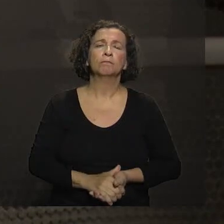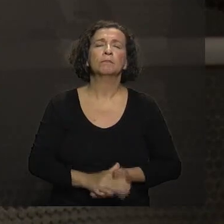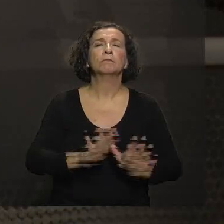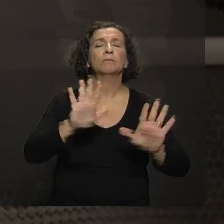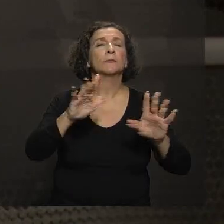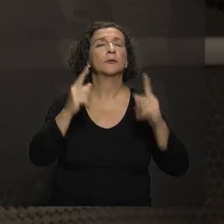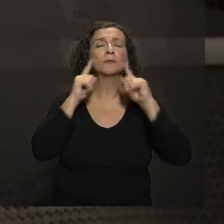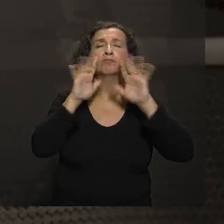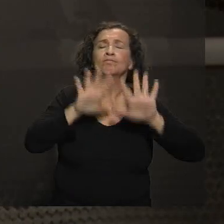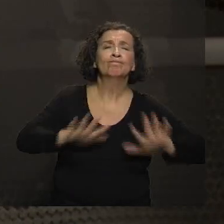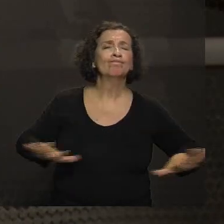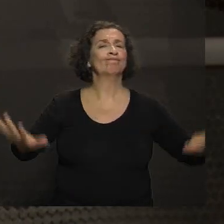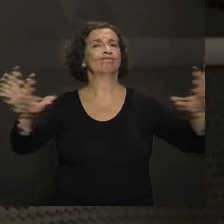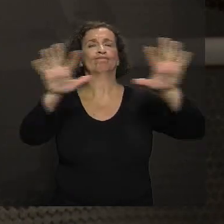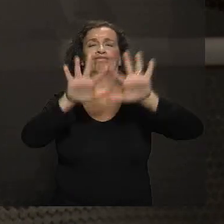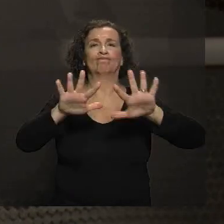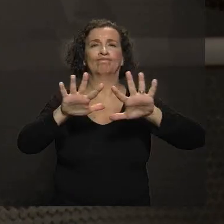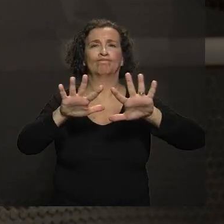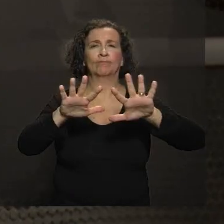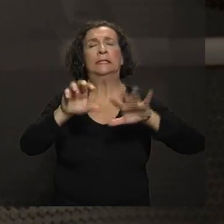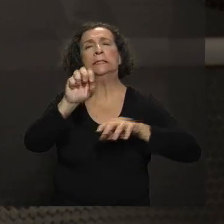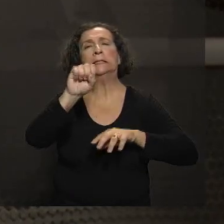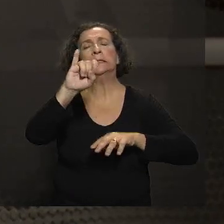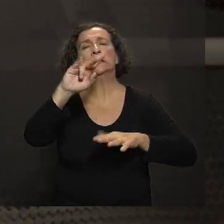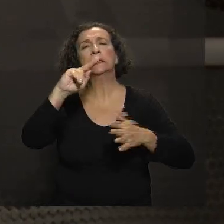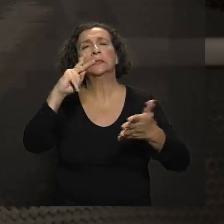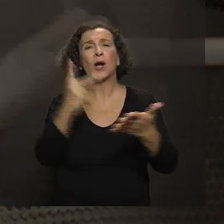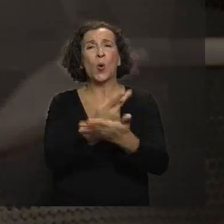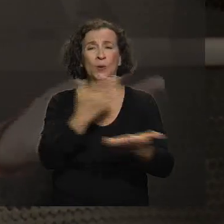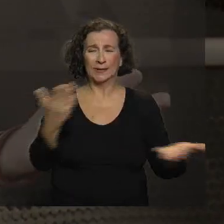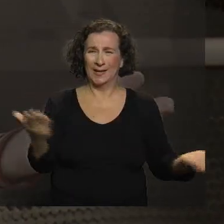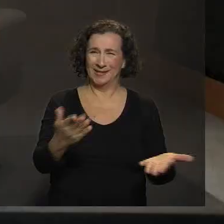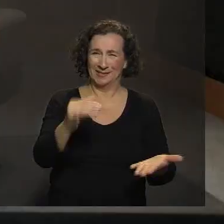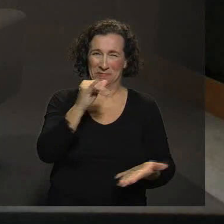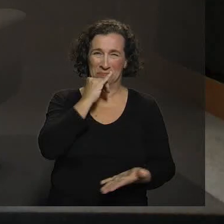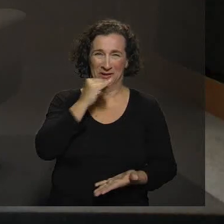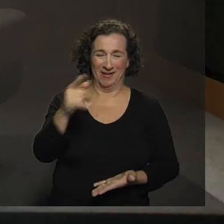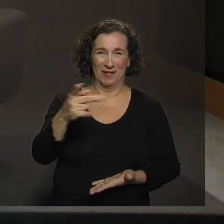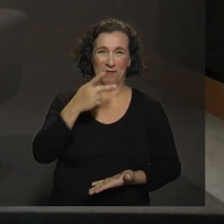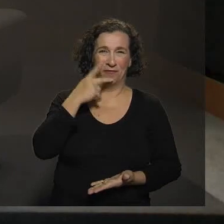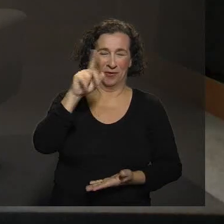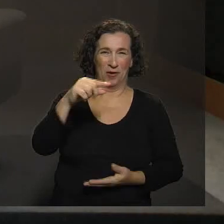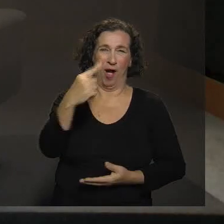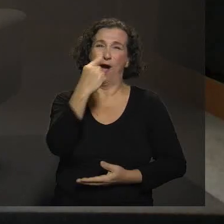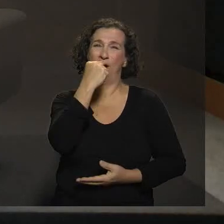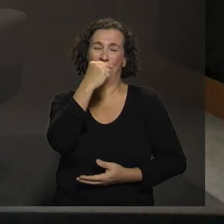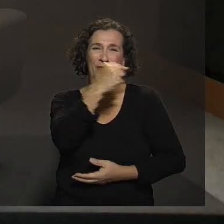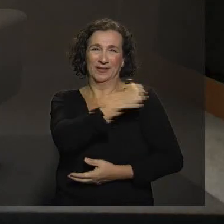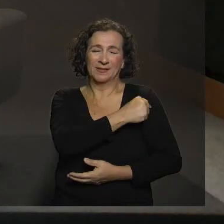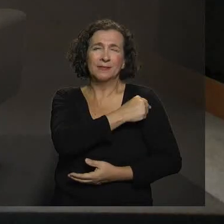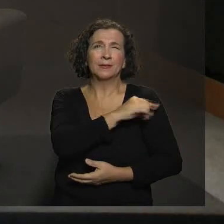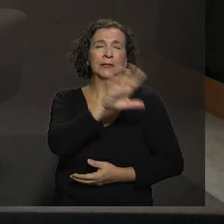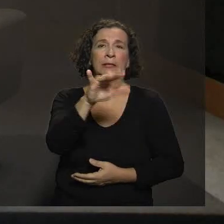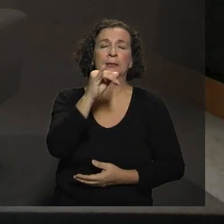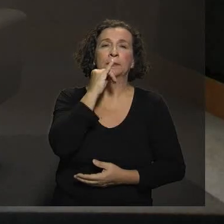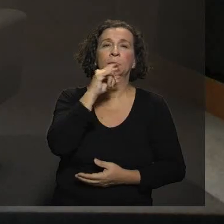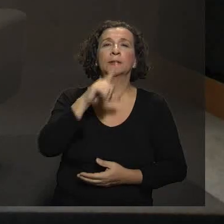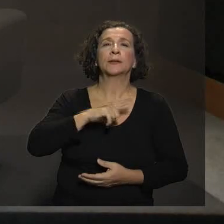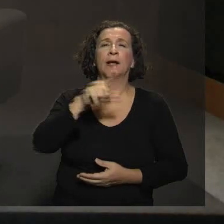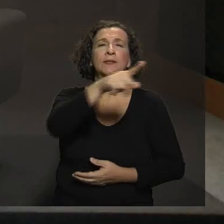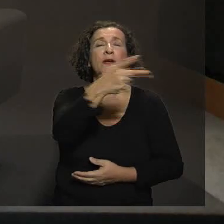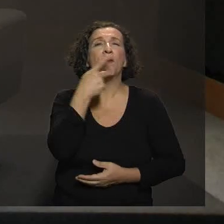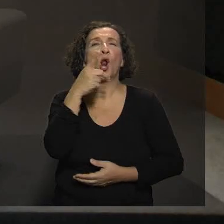global, quando a gente tem casos voltando, você estava falando da vacina, você citou uma vacina que tem a